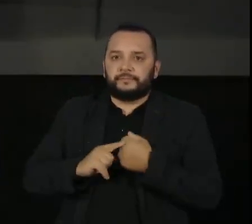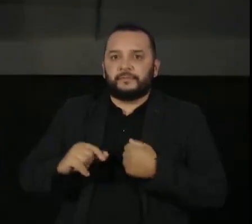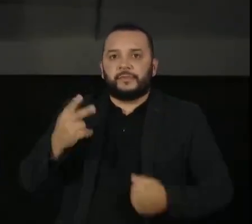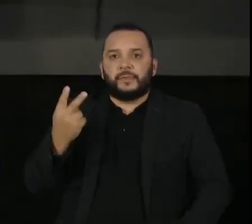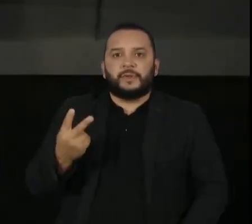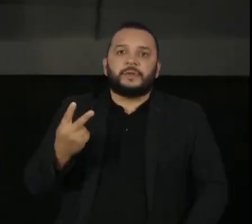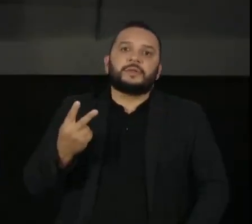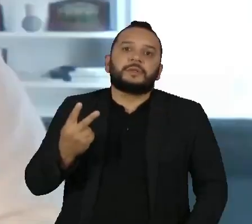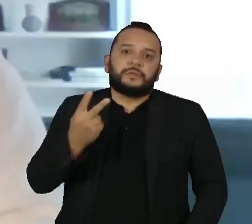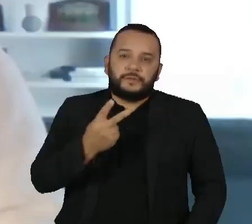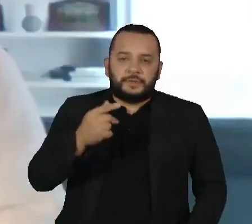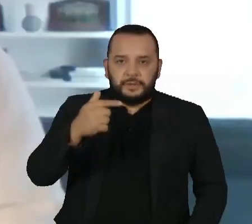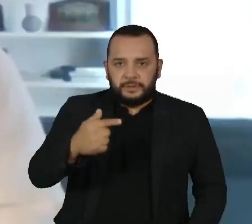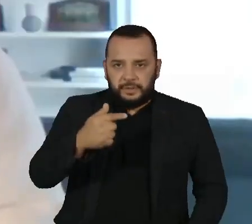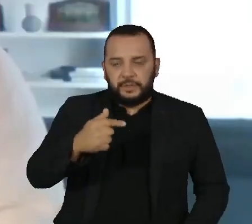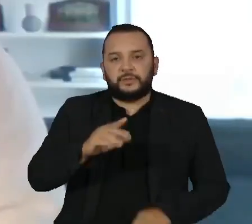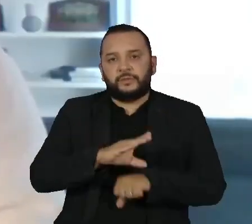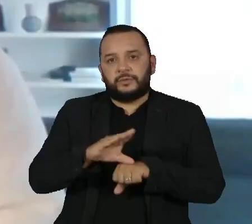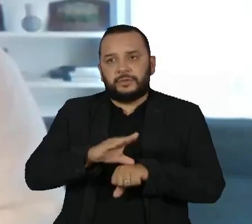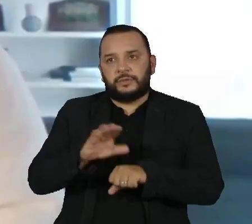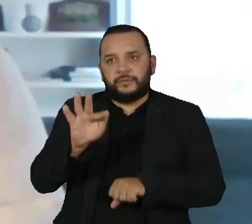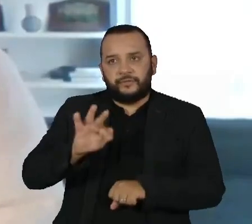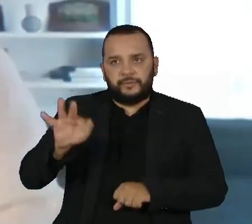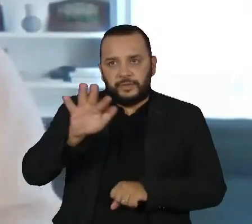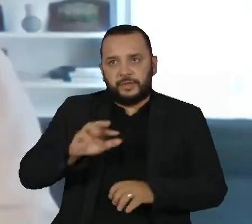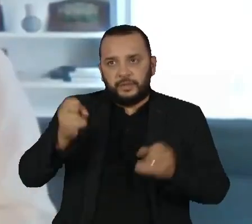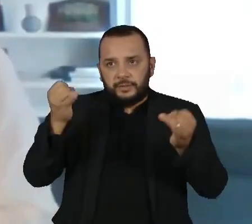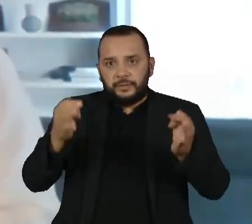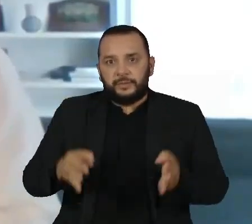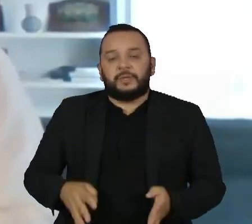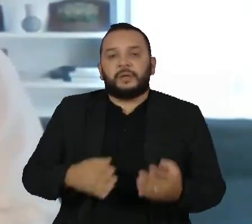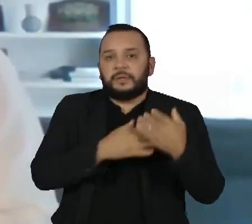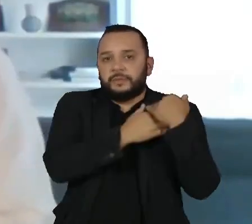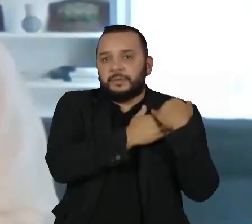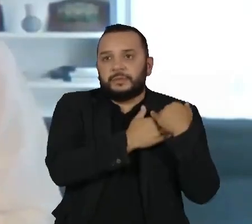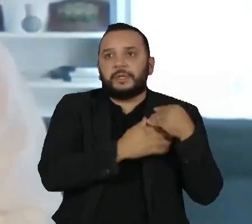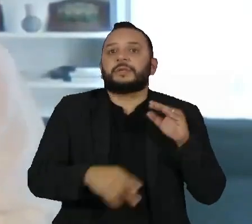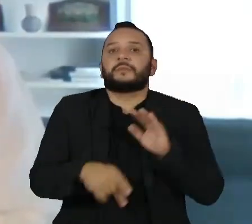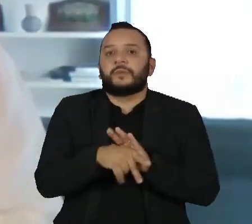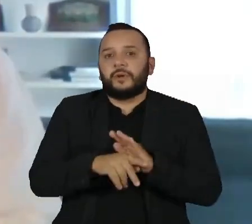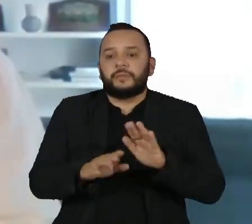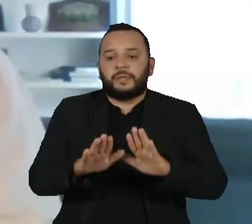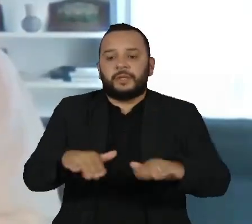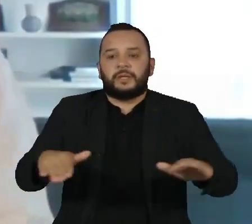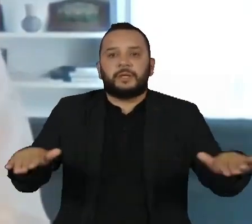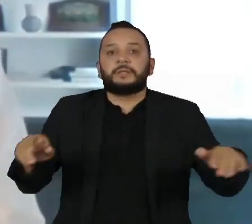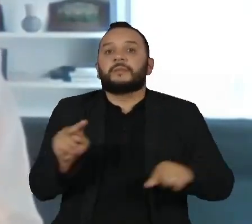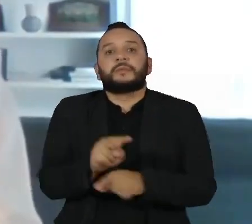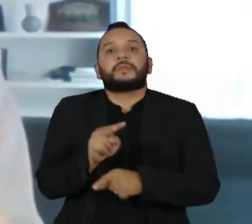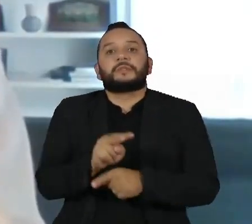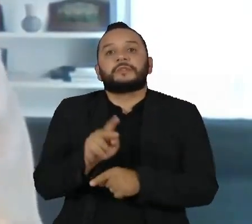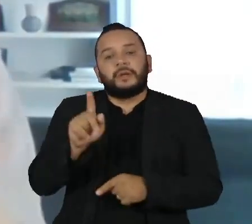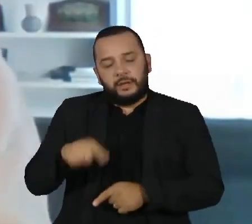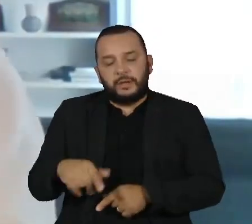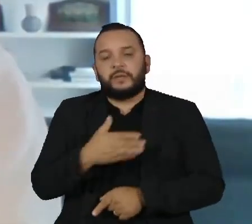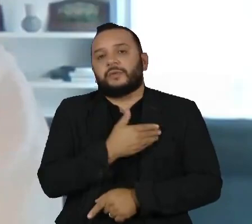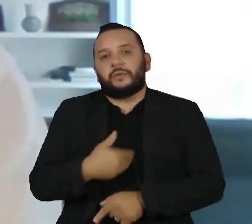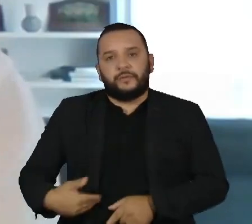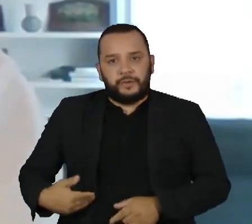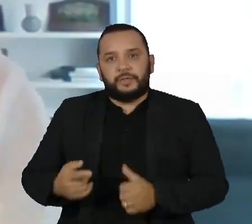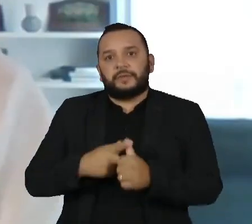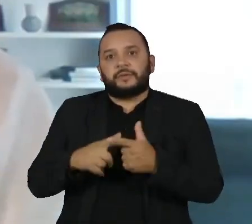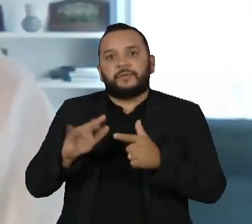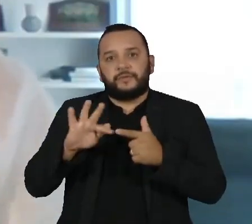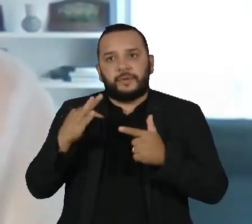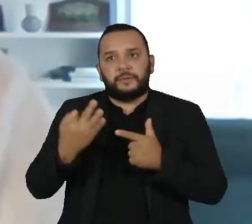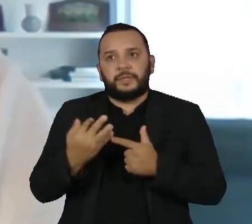Constituição Federal diz que a responsabilidade pela proteção integral das infâncias é do Estado, da família